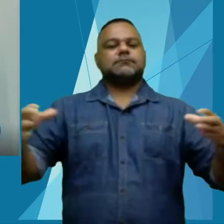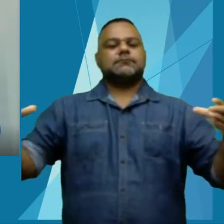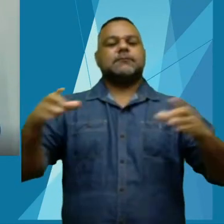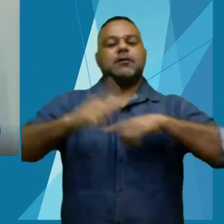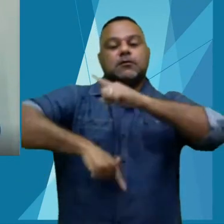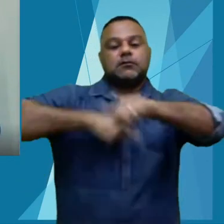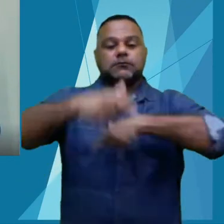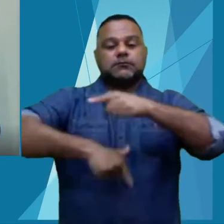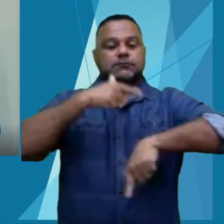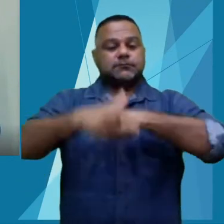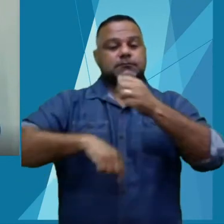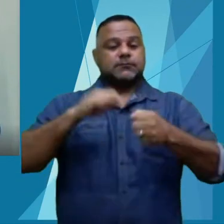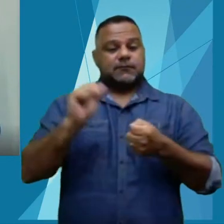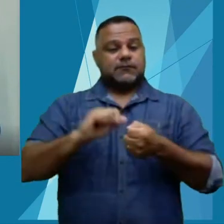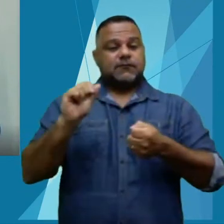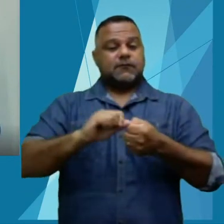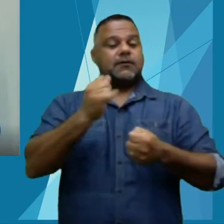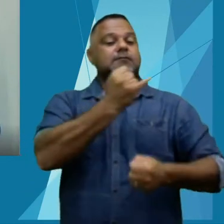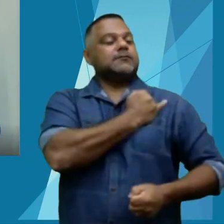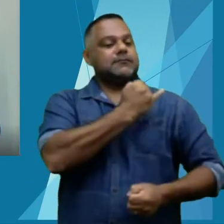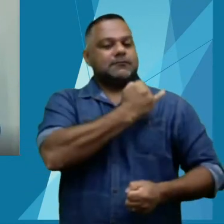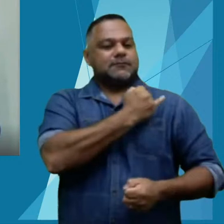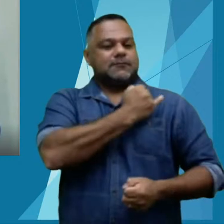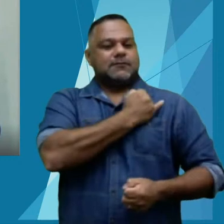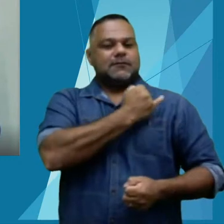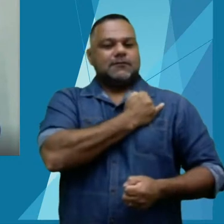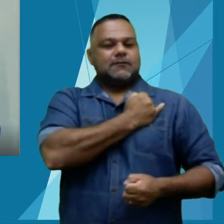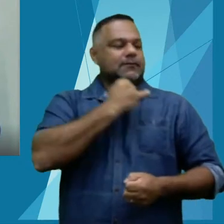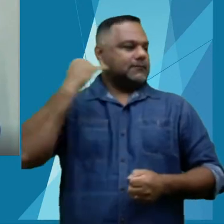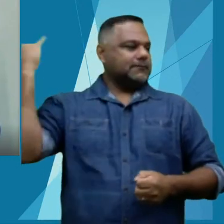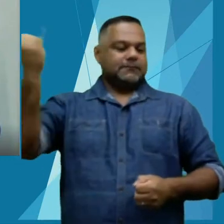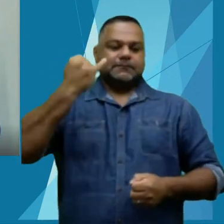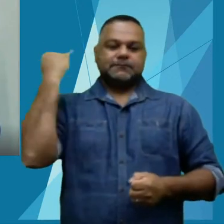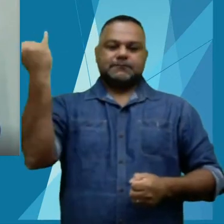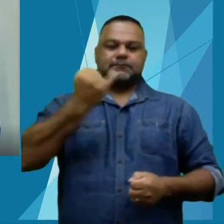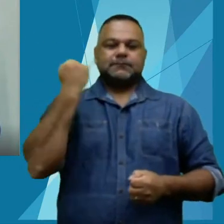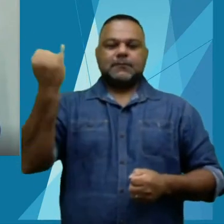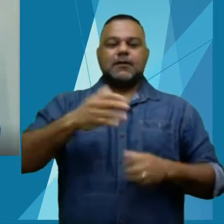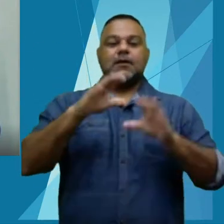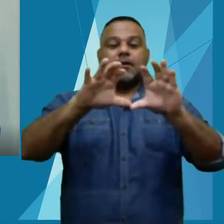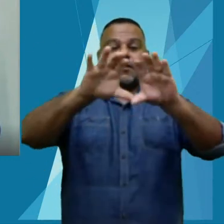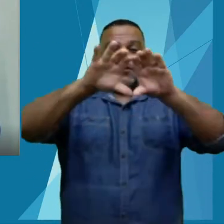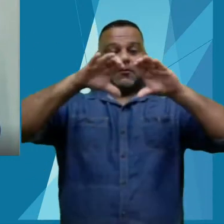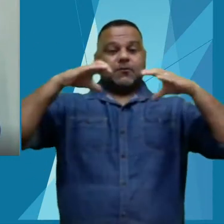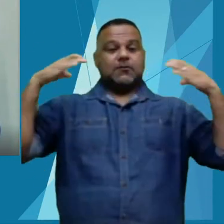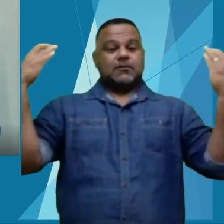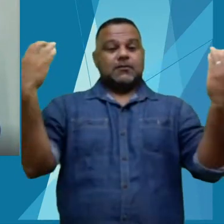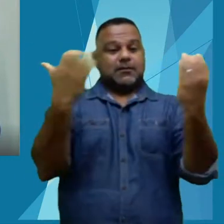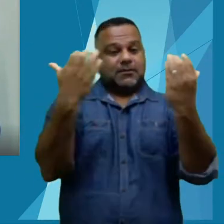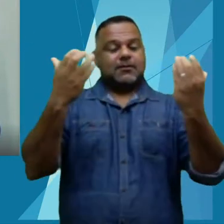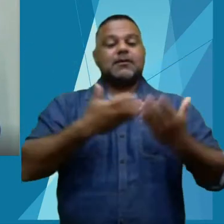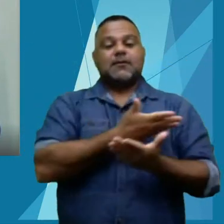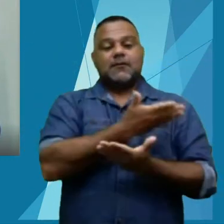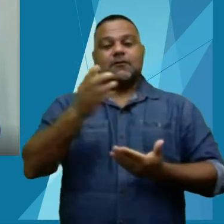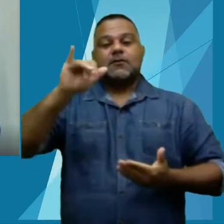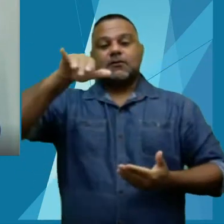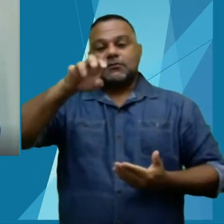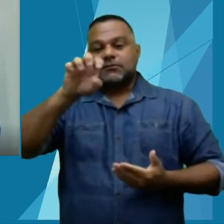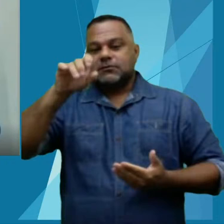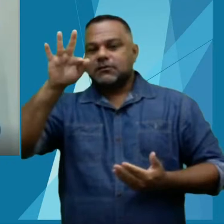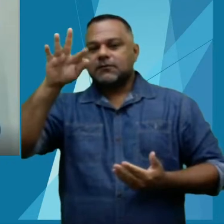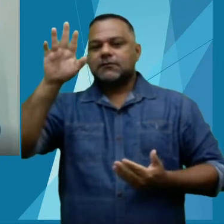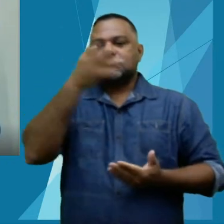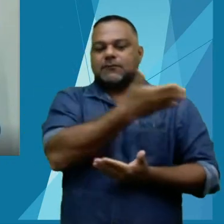trabalho que é feito nessa grande instituição, que é o Instituto Federal do Acre. E o Conceitê, Jefferson, Lucilene, Kellen e